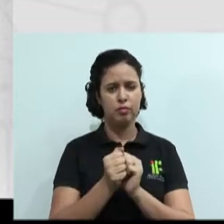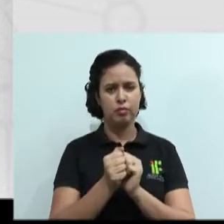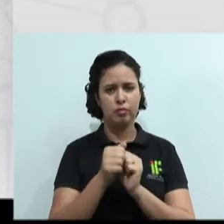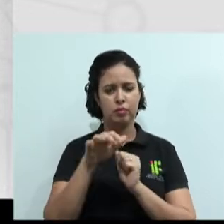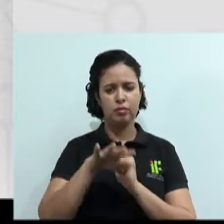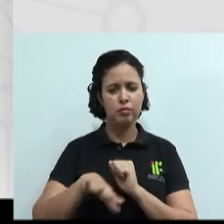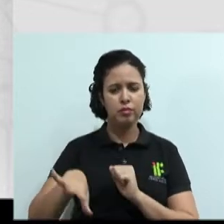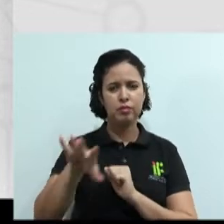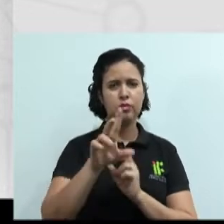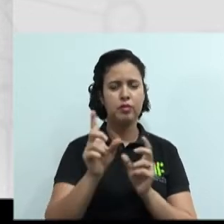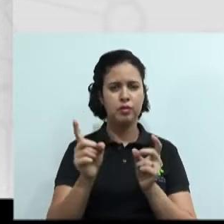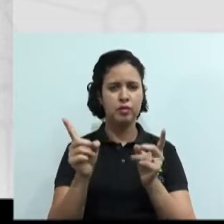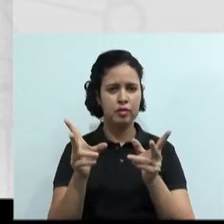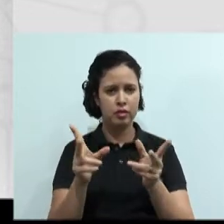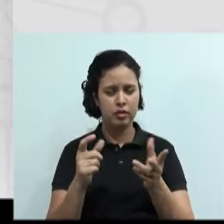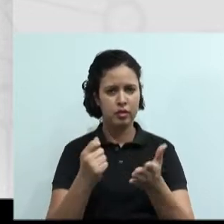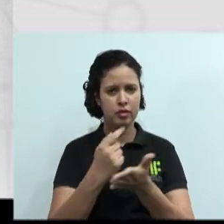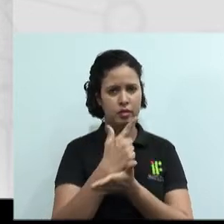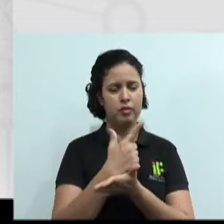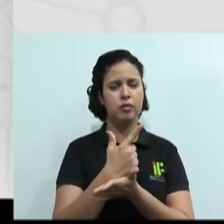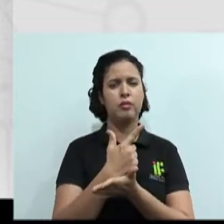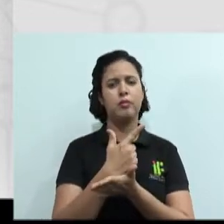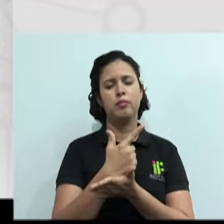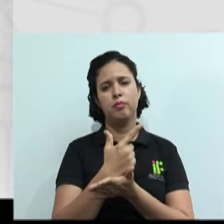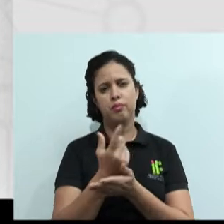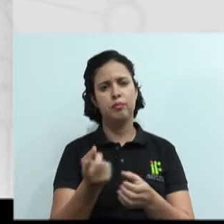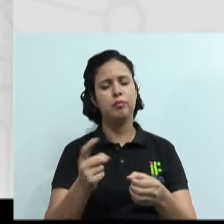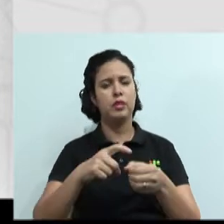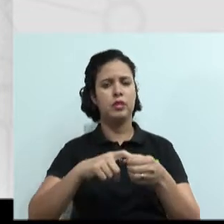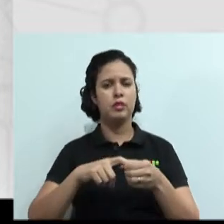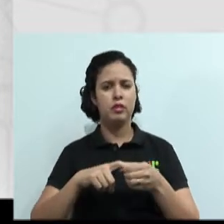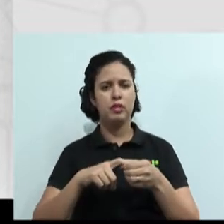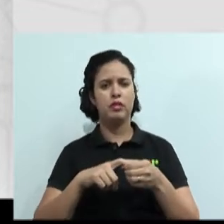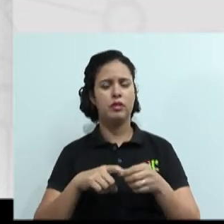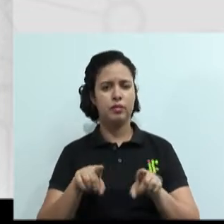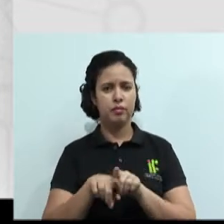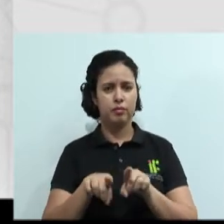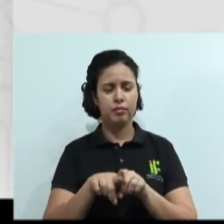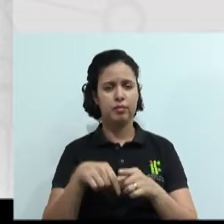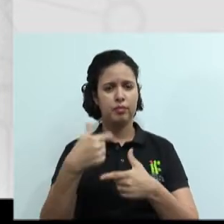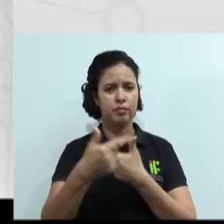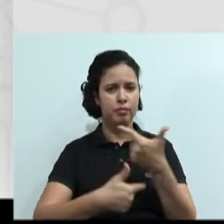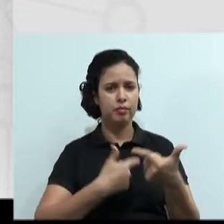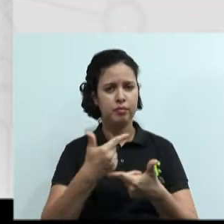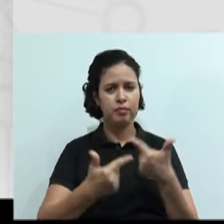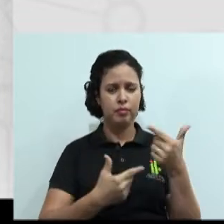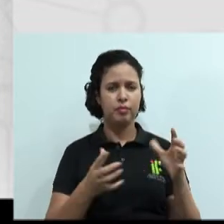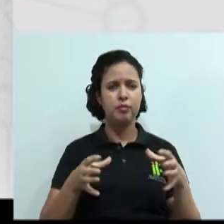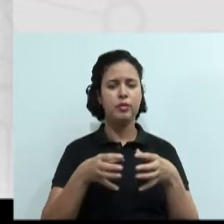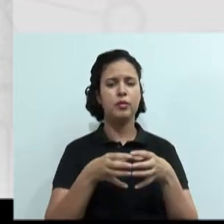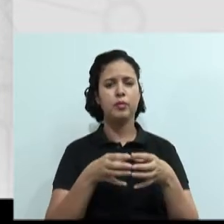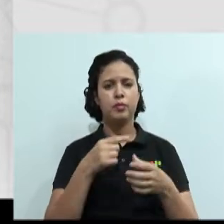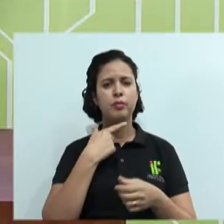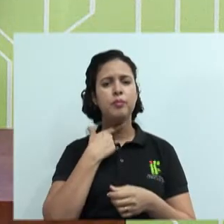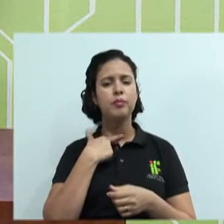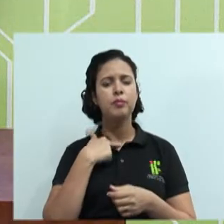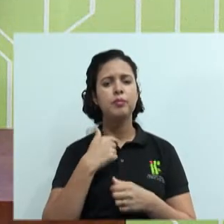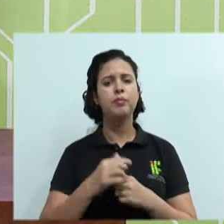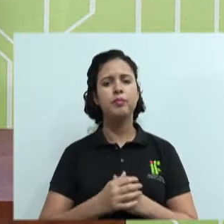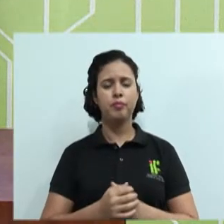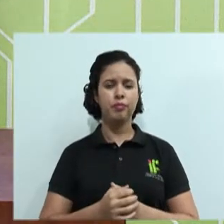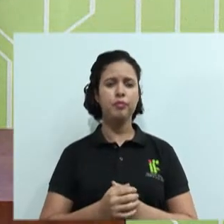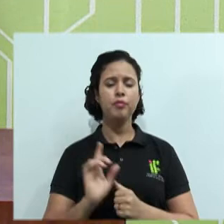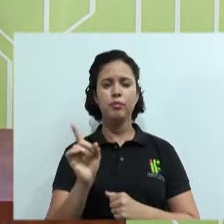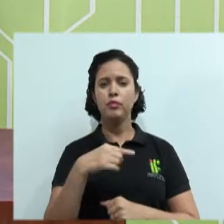como a venda, a compra, as parcerias e, claro, o trabalho em equipe. Então, vem aqui comigo. Nós